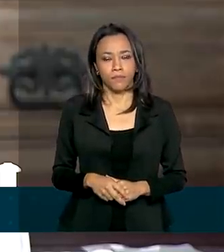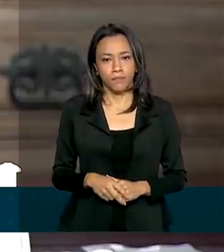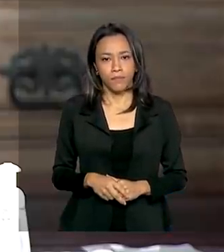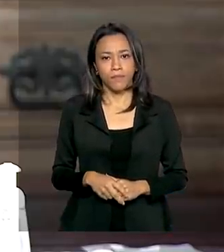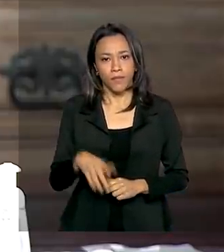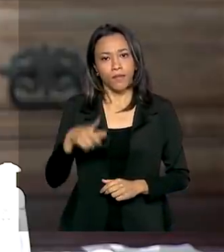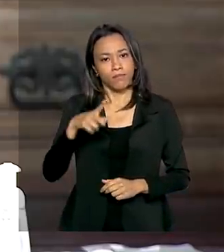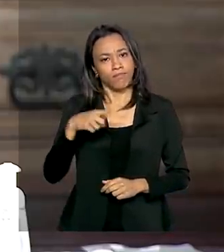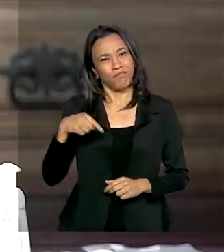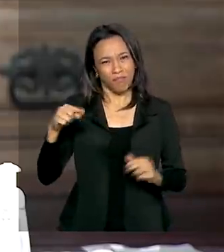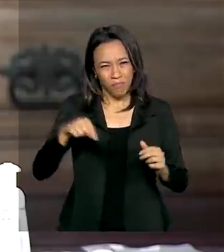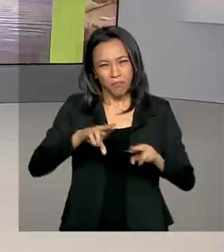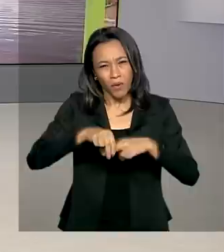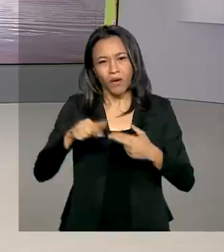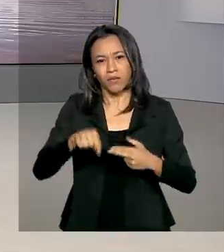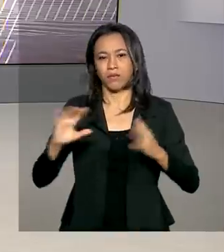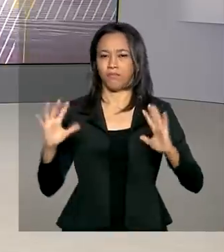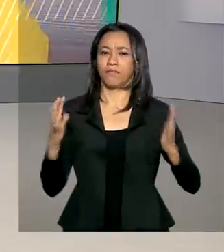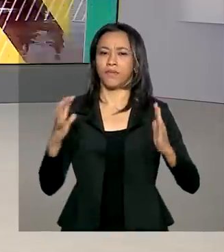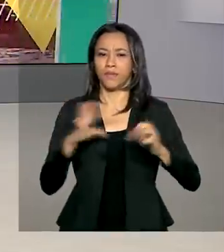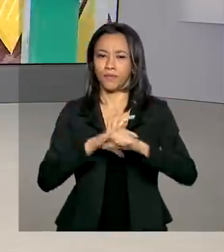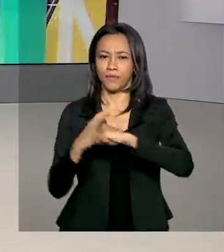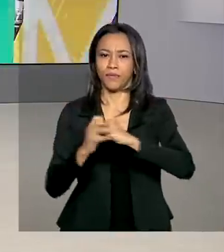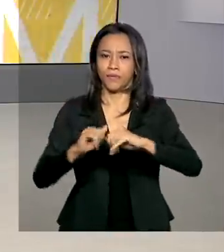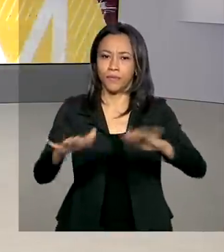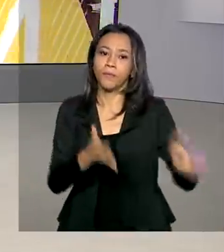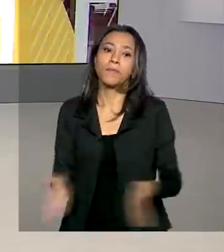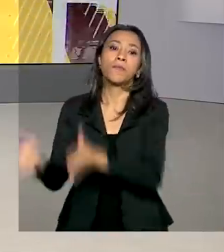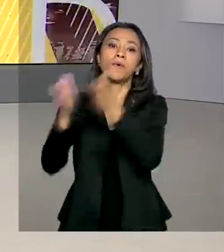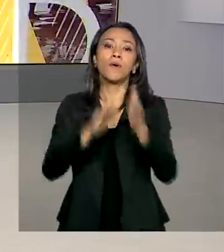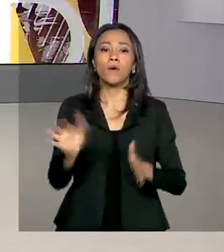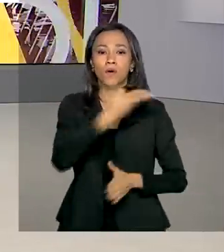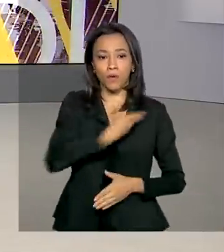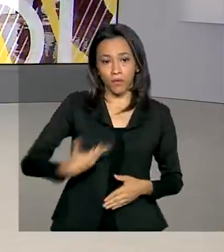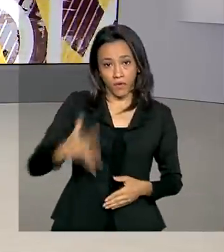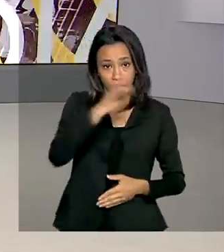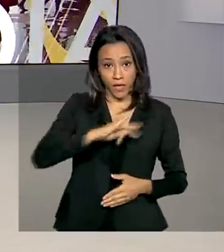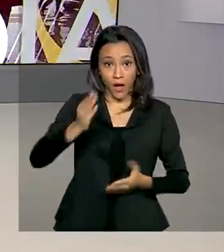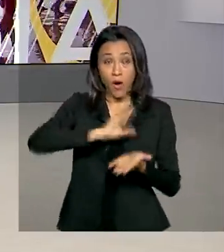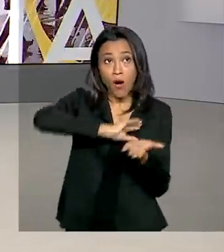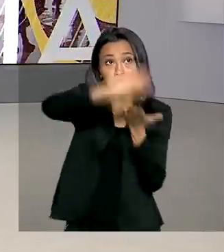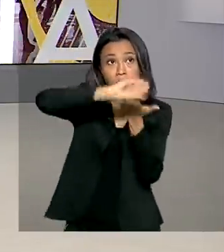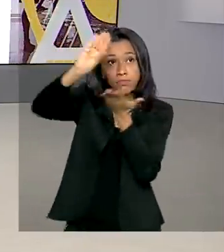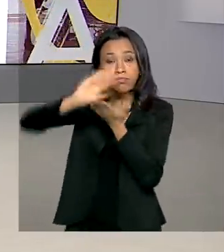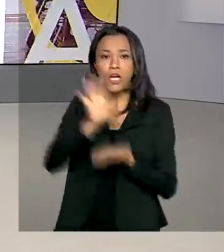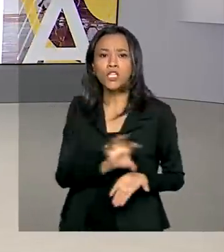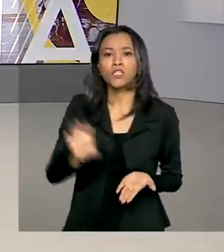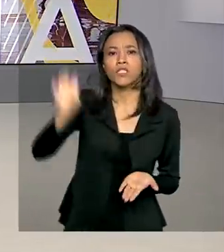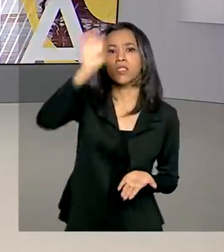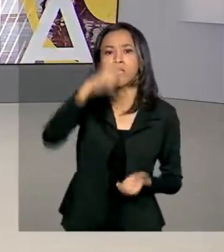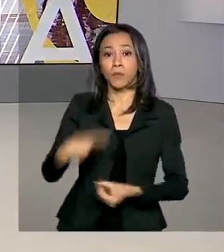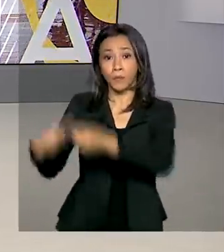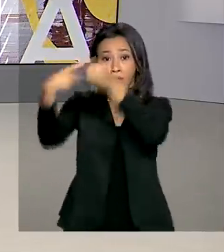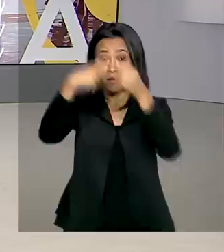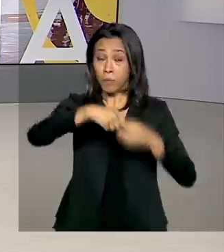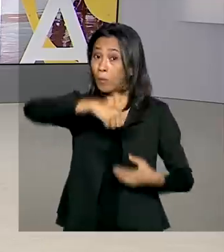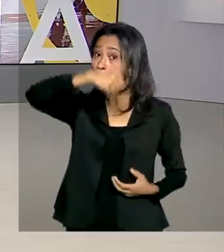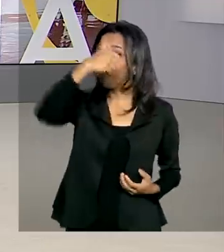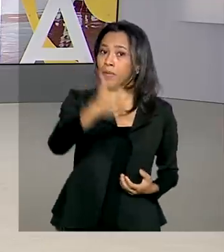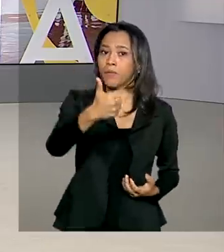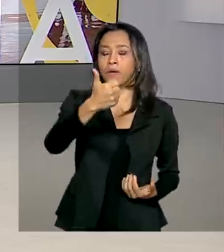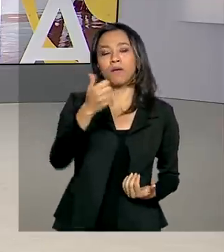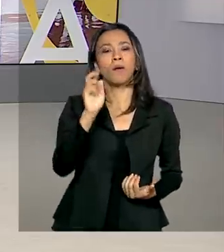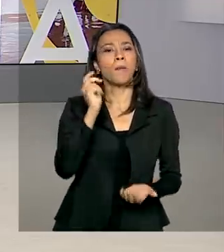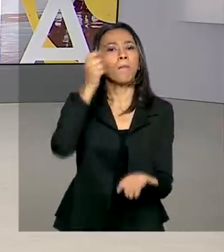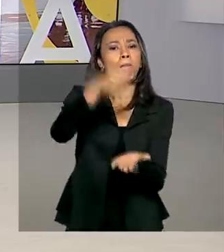por esse momento. E o governo federal transfere hoje a estados e municípios a primeira parte do auxílio financeiro